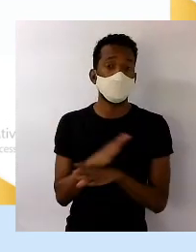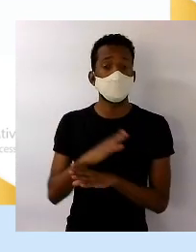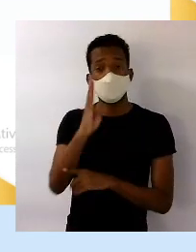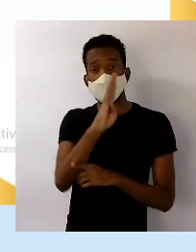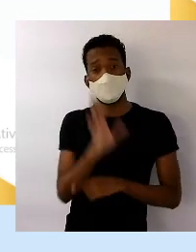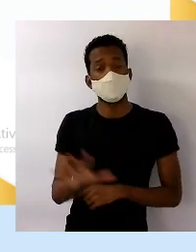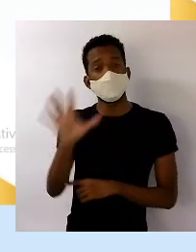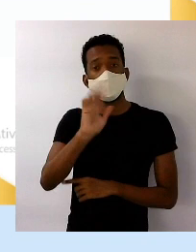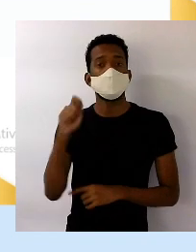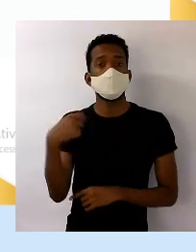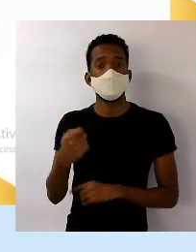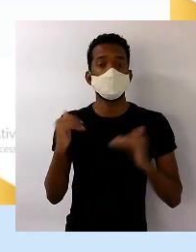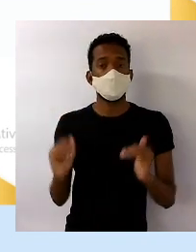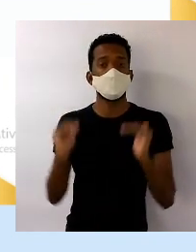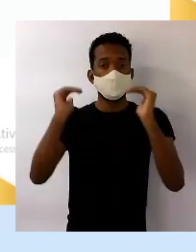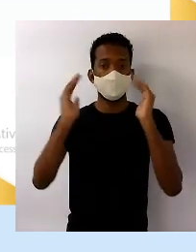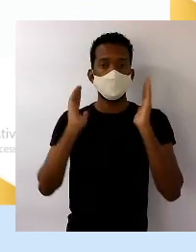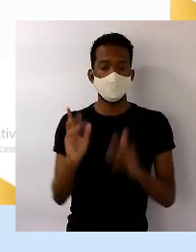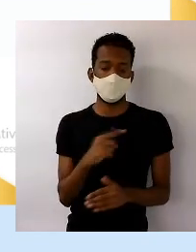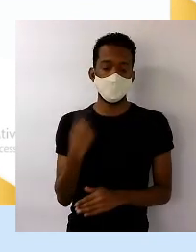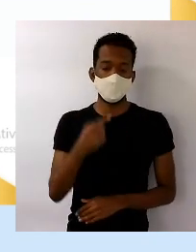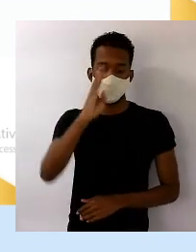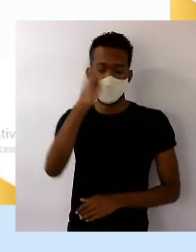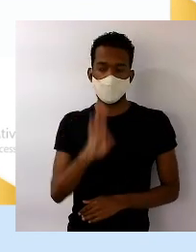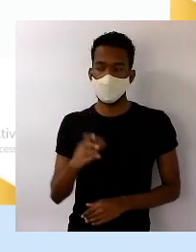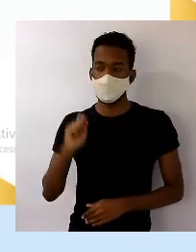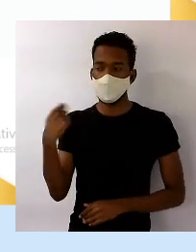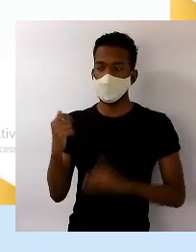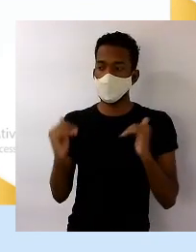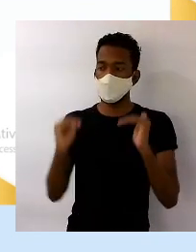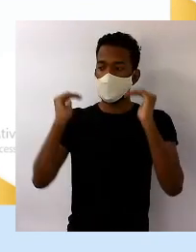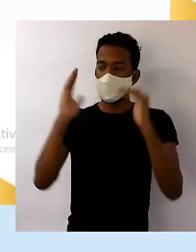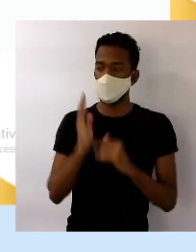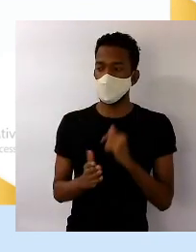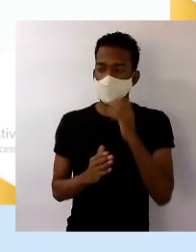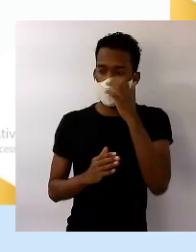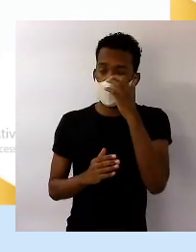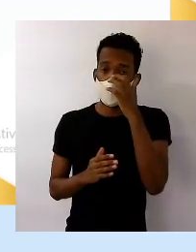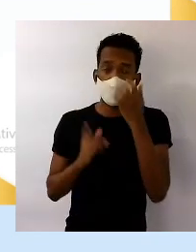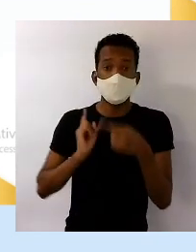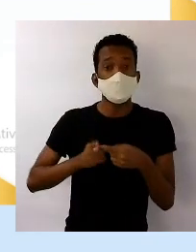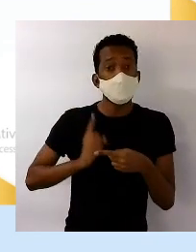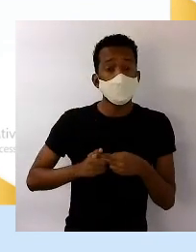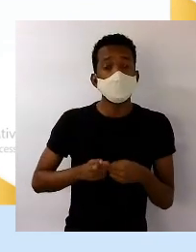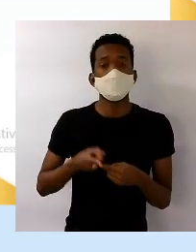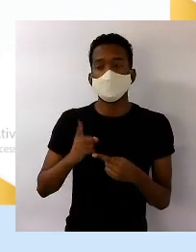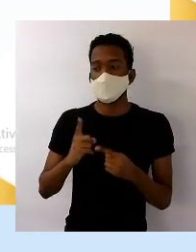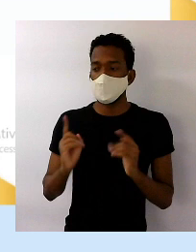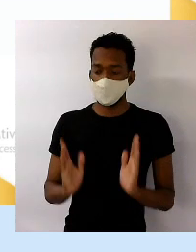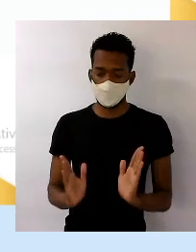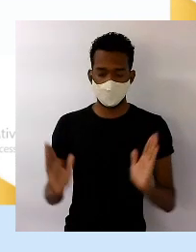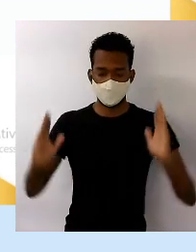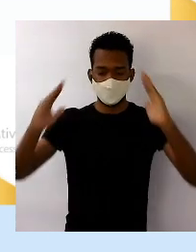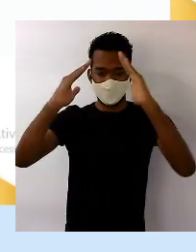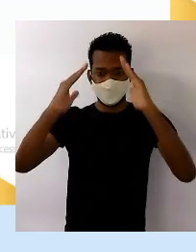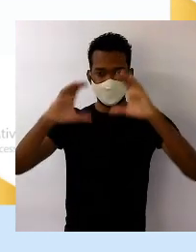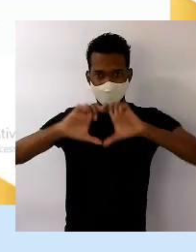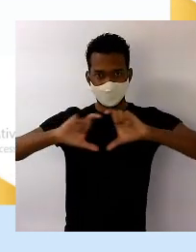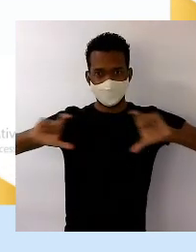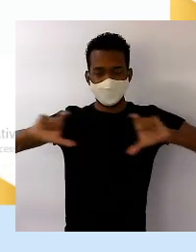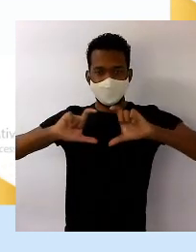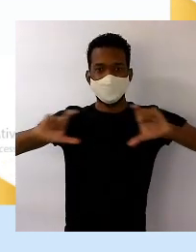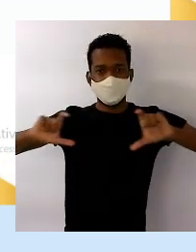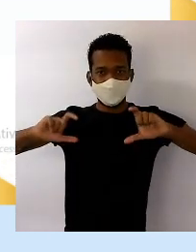um país adulto. A gente pode dizer que o Brasil é um país adulto. Por quê? Toda essa parte central da